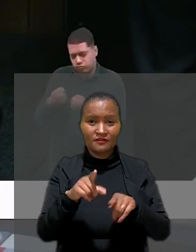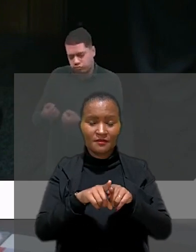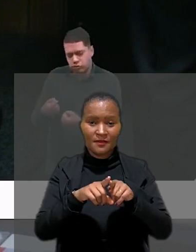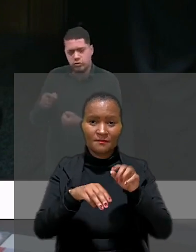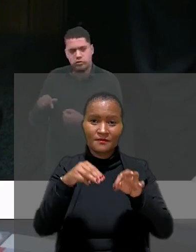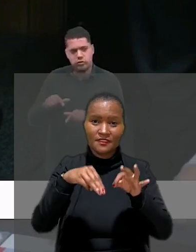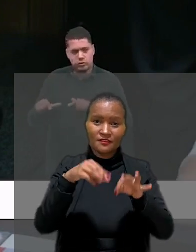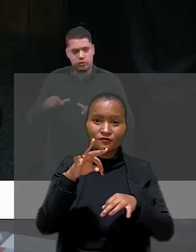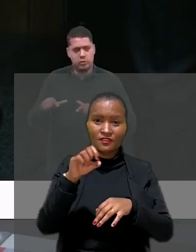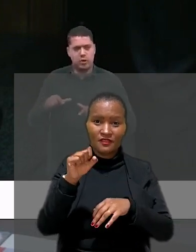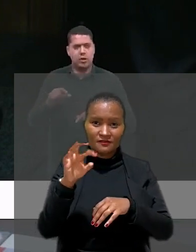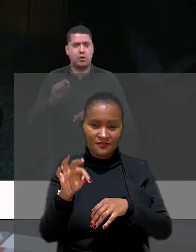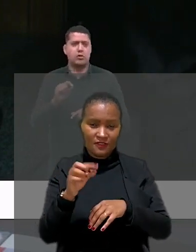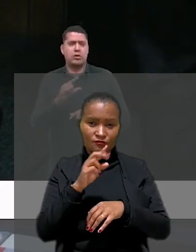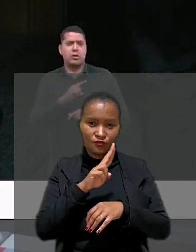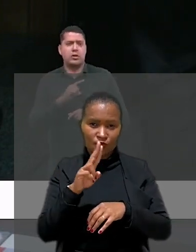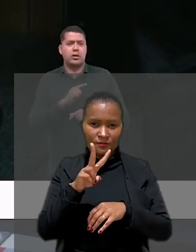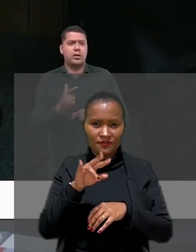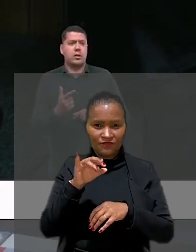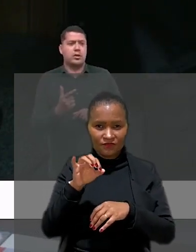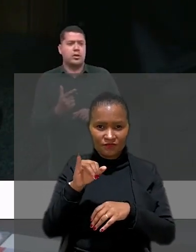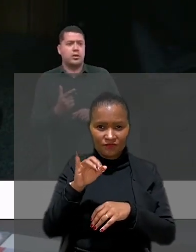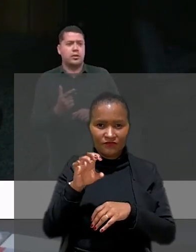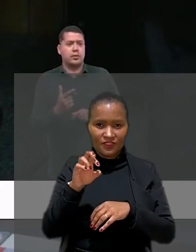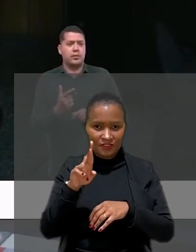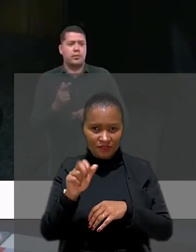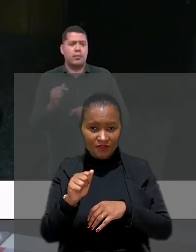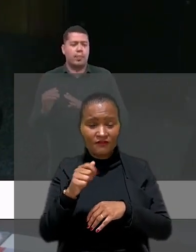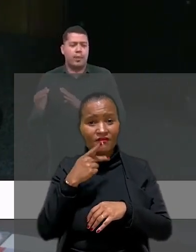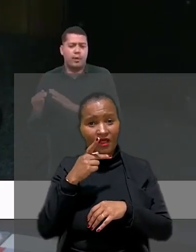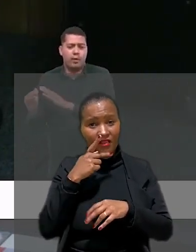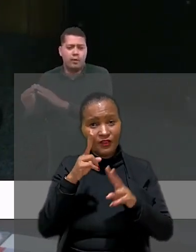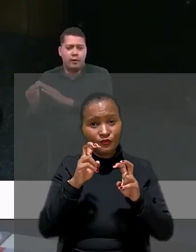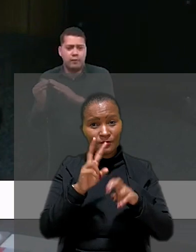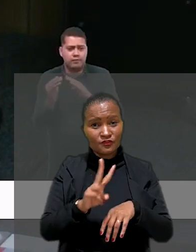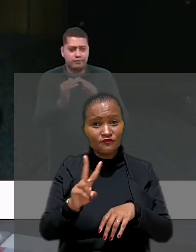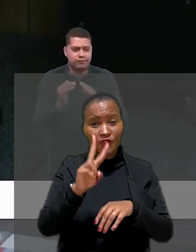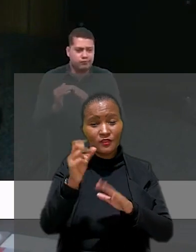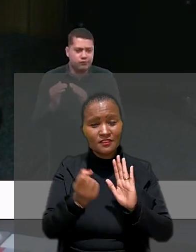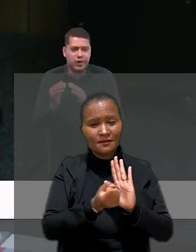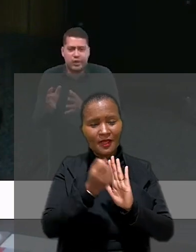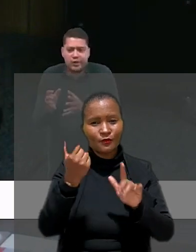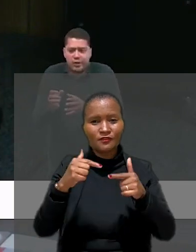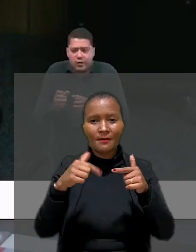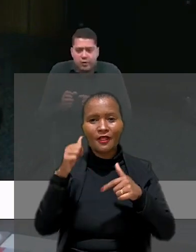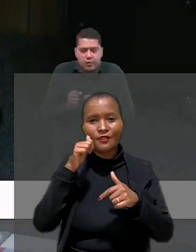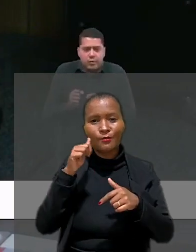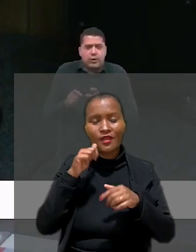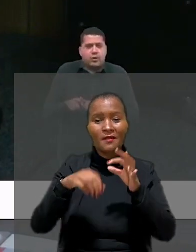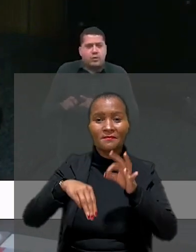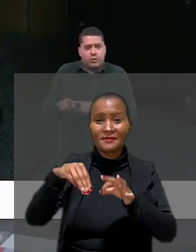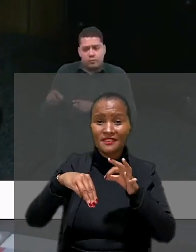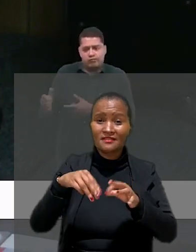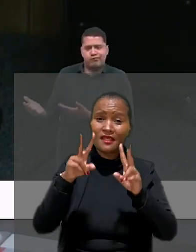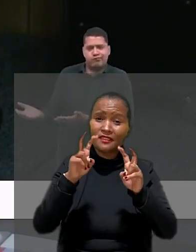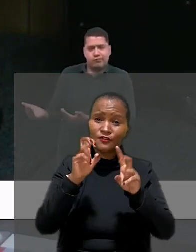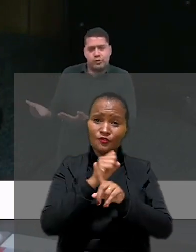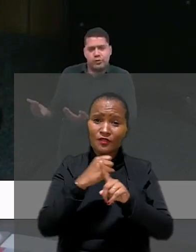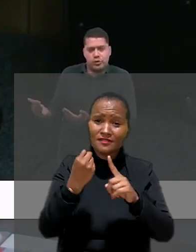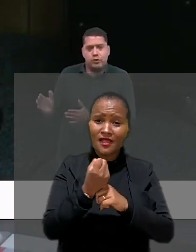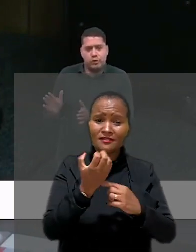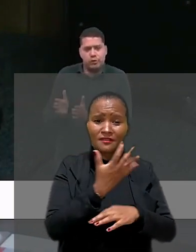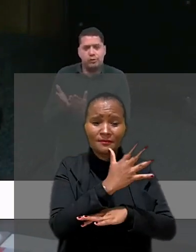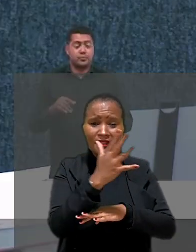Vieira de Melo Filho, ressaltaram os valores que marcam a atuação da ministra em questões sociais, ambientais, de igualdade racial